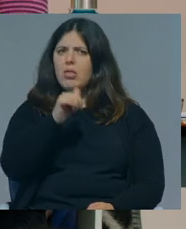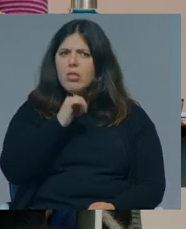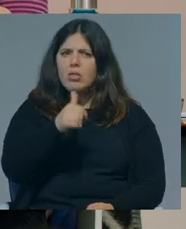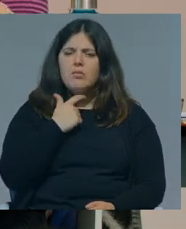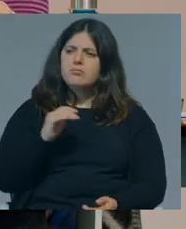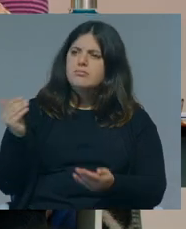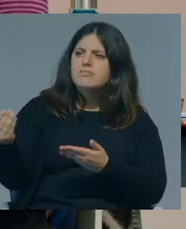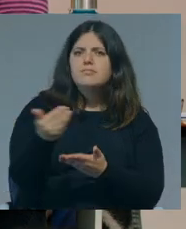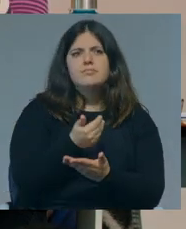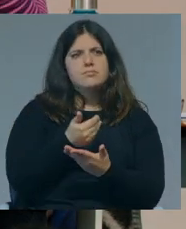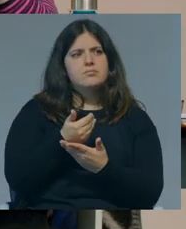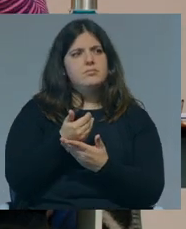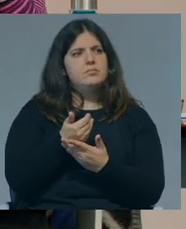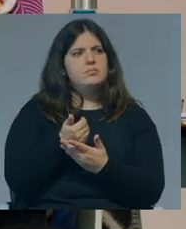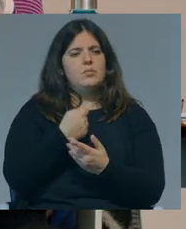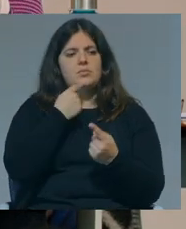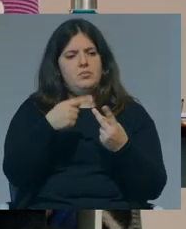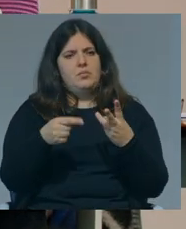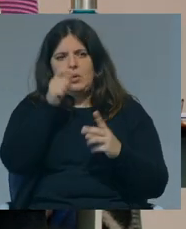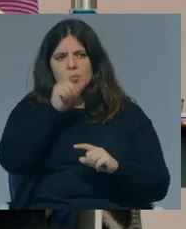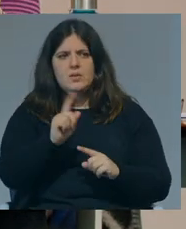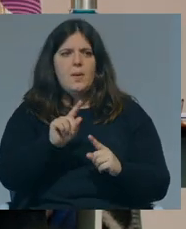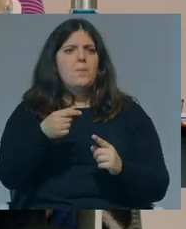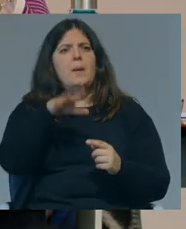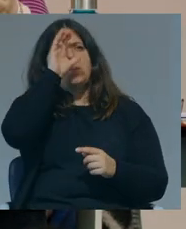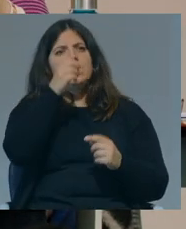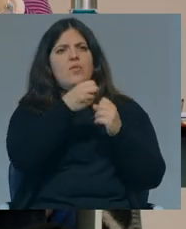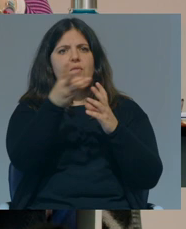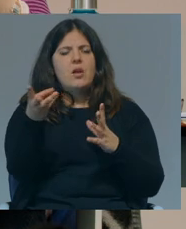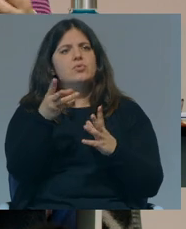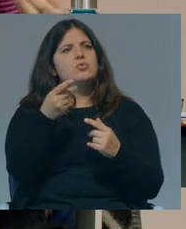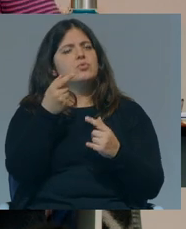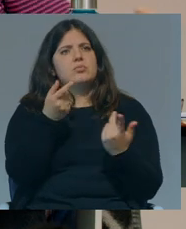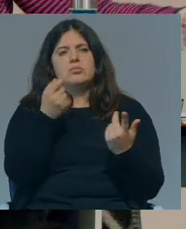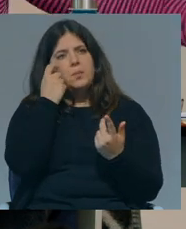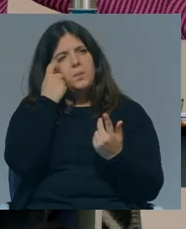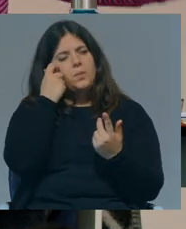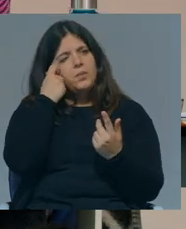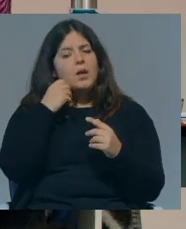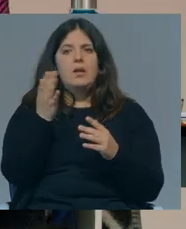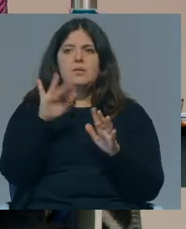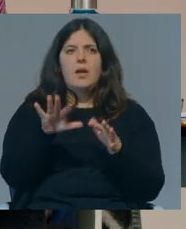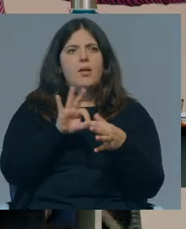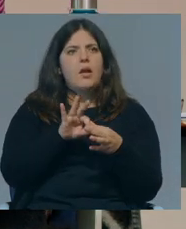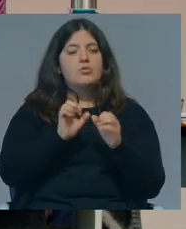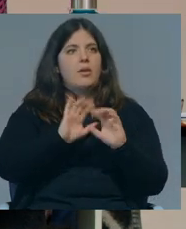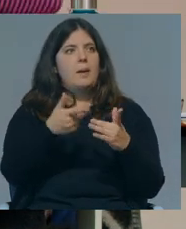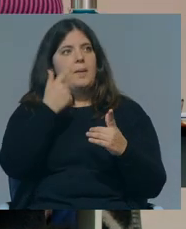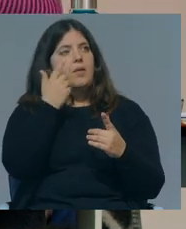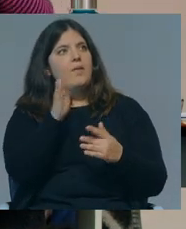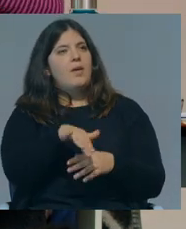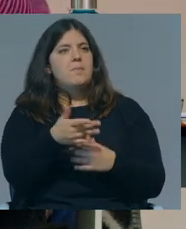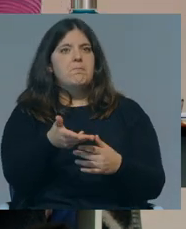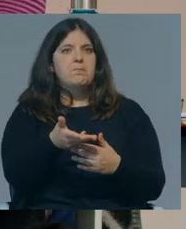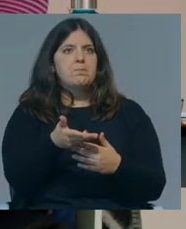a recrutar, não vou agora aqui nomear pessoas, mas, quer dizer, vários Ministros e Ministras que vêm, claramente, que se vêm implantar